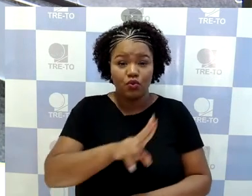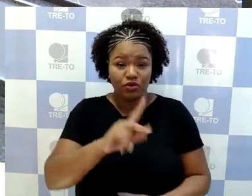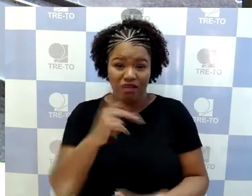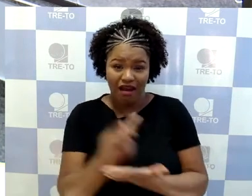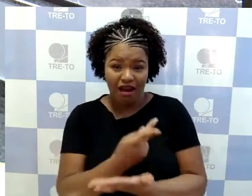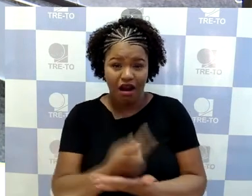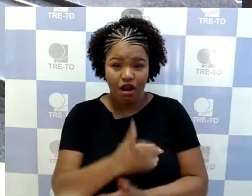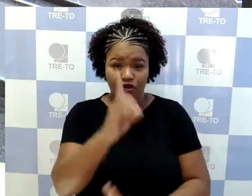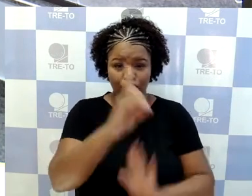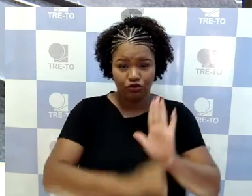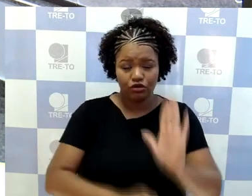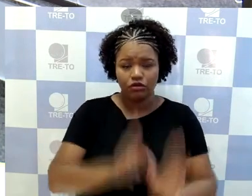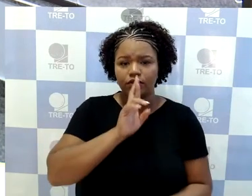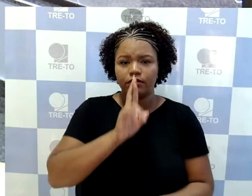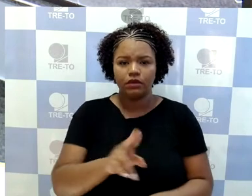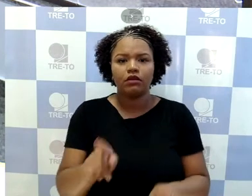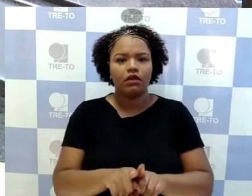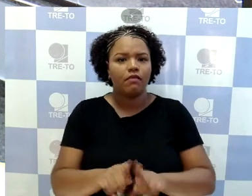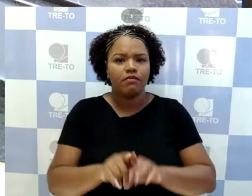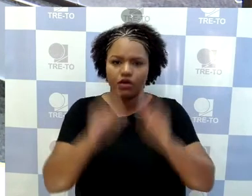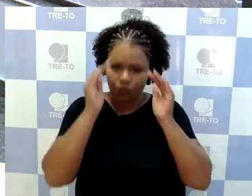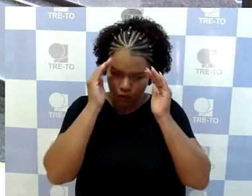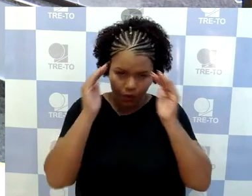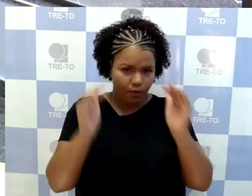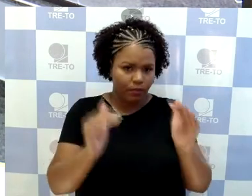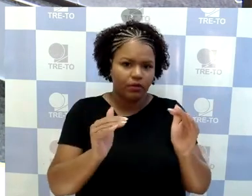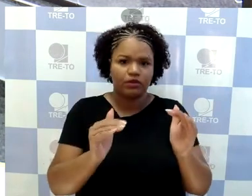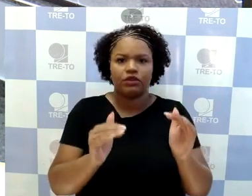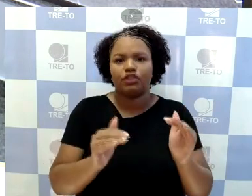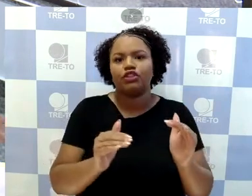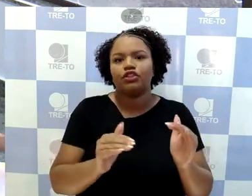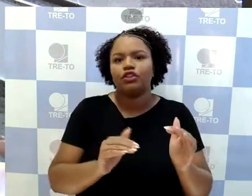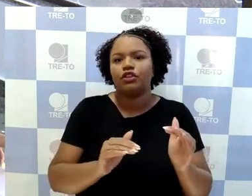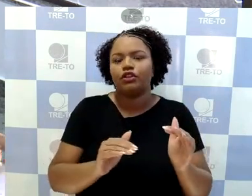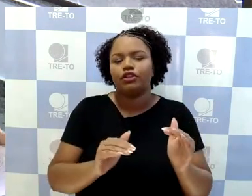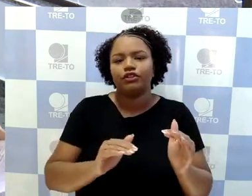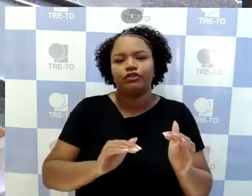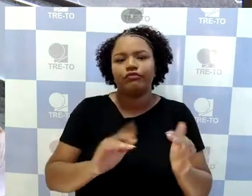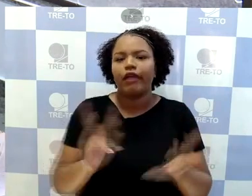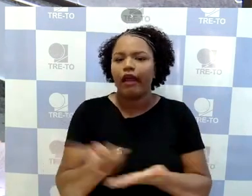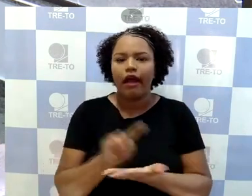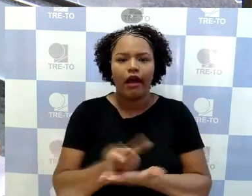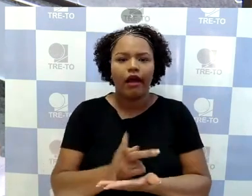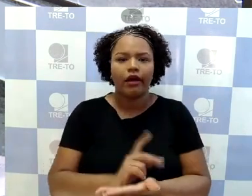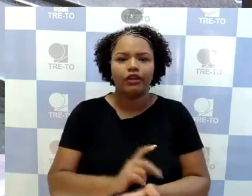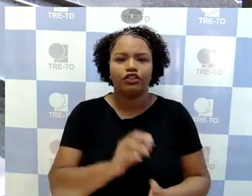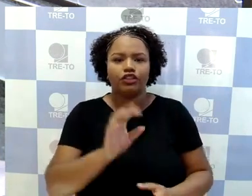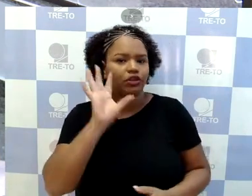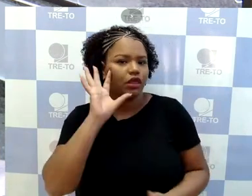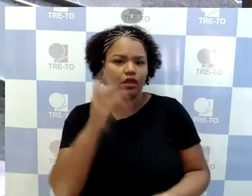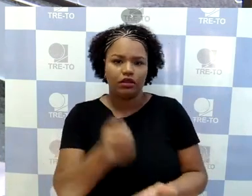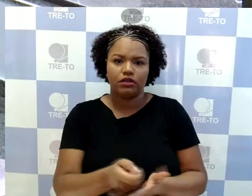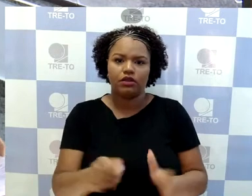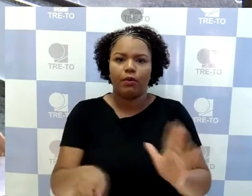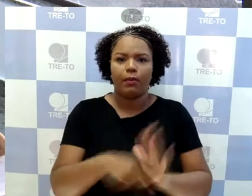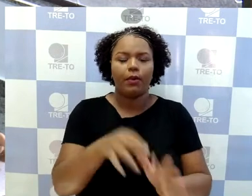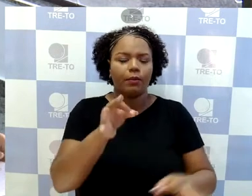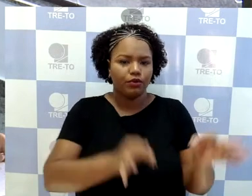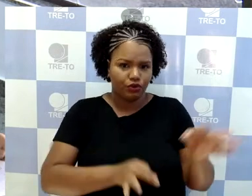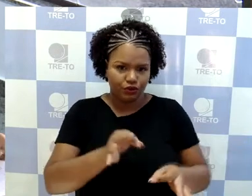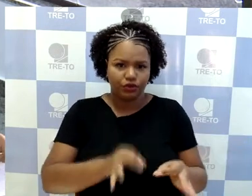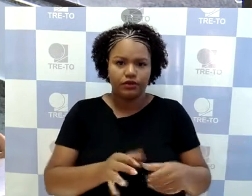do descumprimento deliberado de decisões judiciais. Então, por esses motivos, excelências, o que peço é que seja mantida